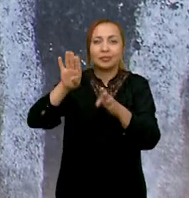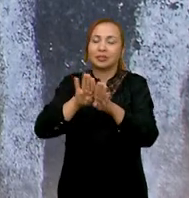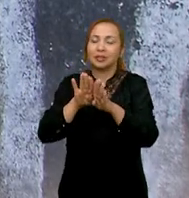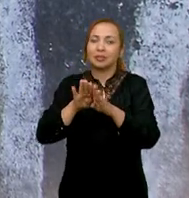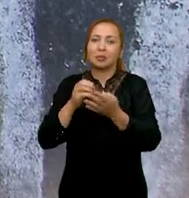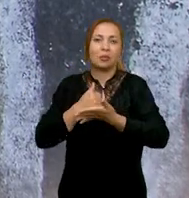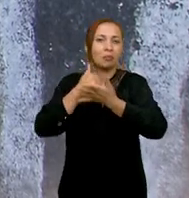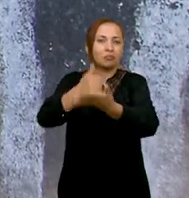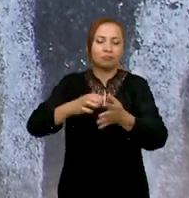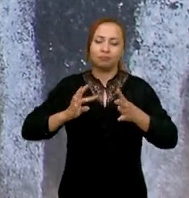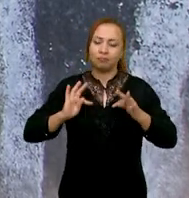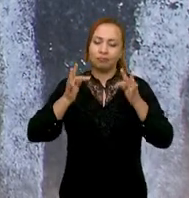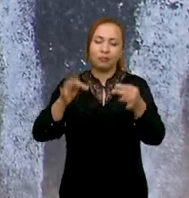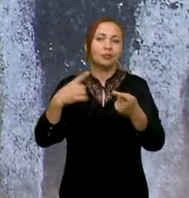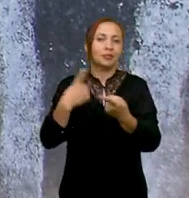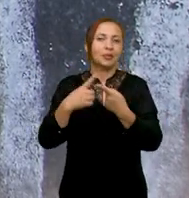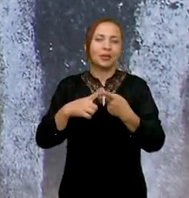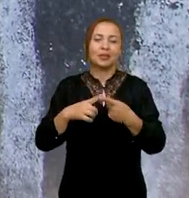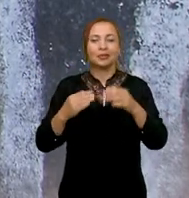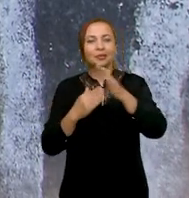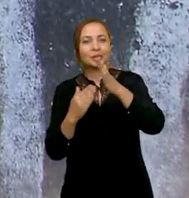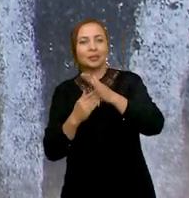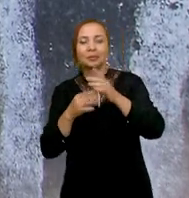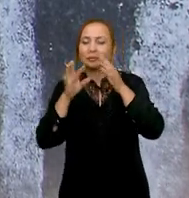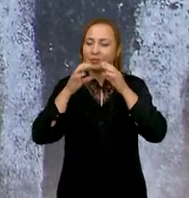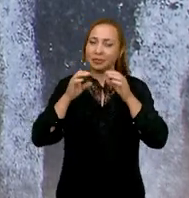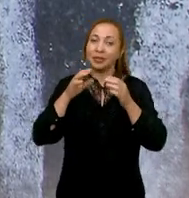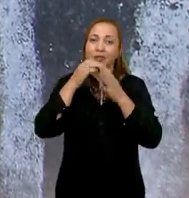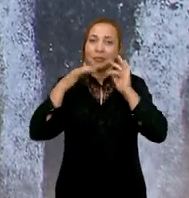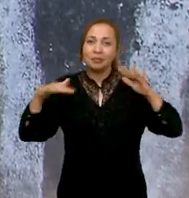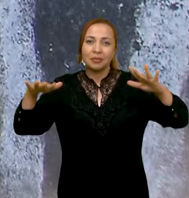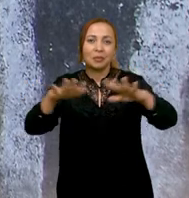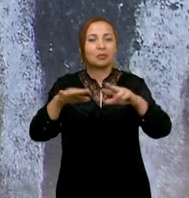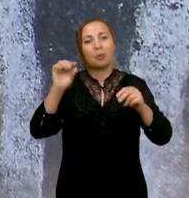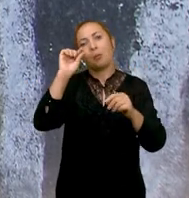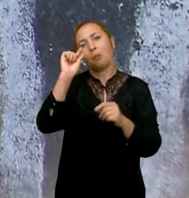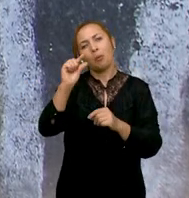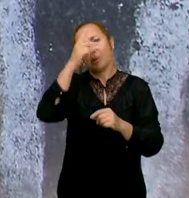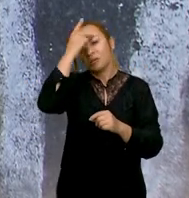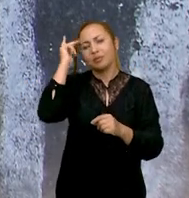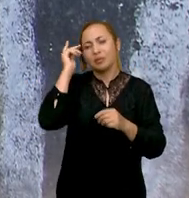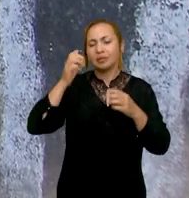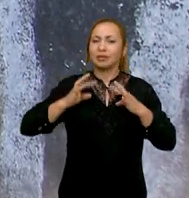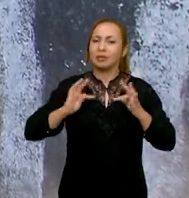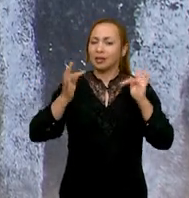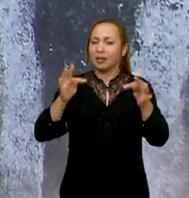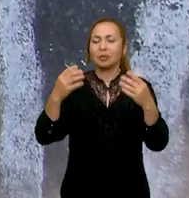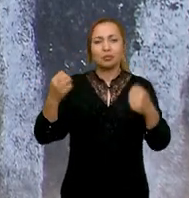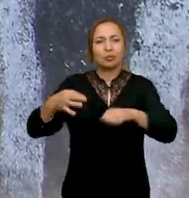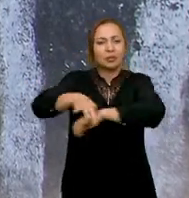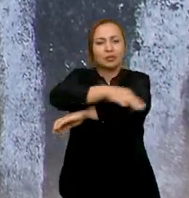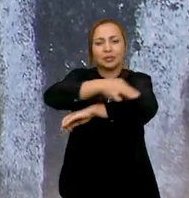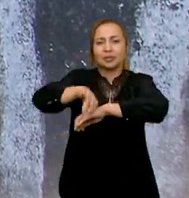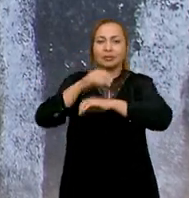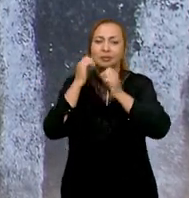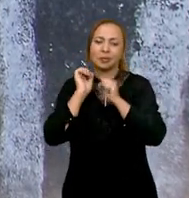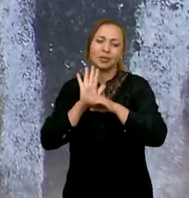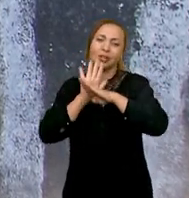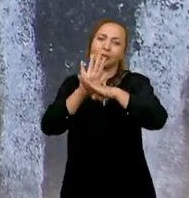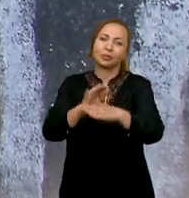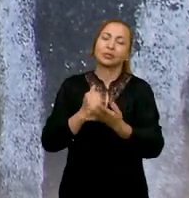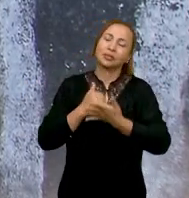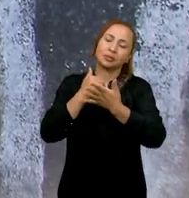técnico. Por quê? Porque durante esse período da pandemia, poucas pessoas, poucos técnicos podiam vir aqui, poucos engenheiros podiam vir dar aqui